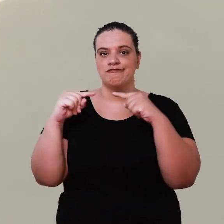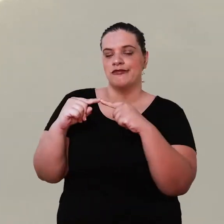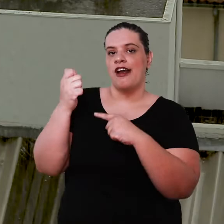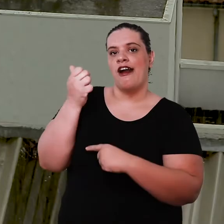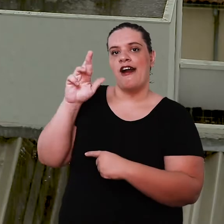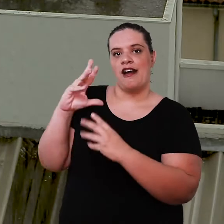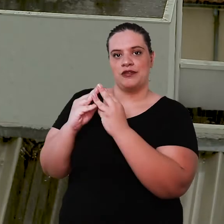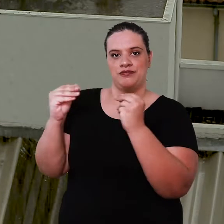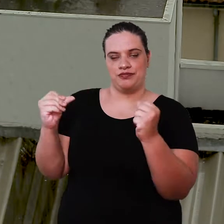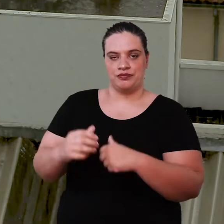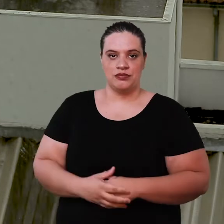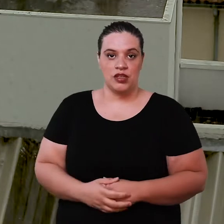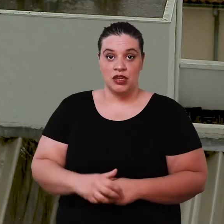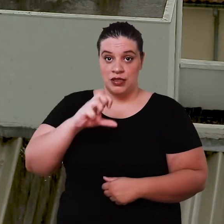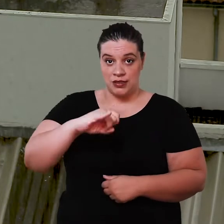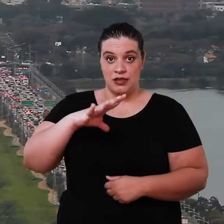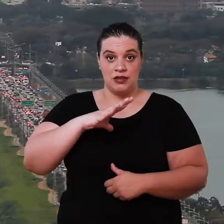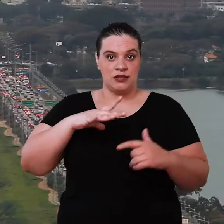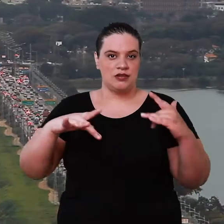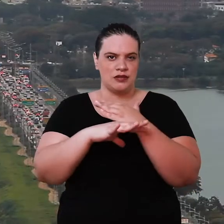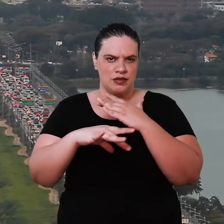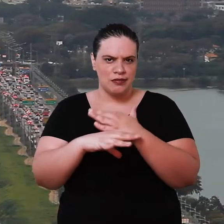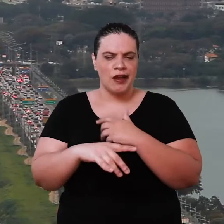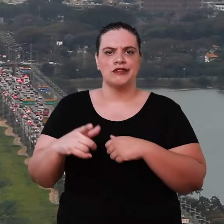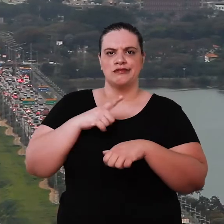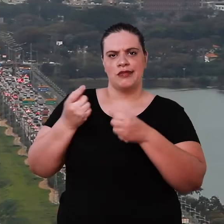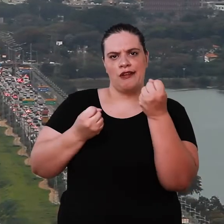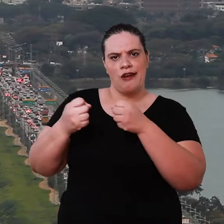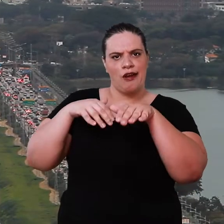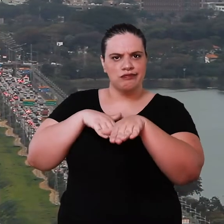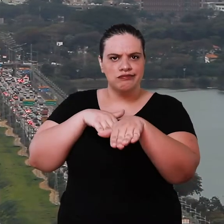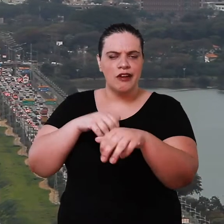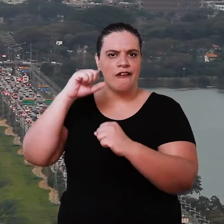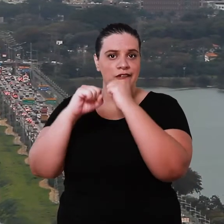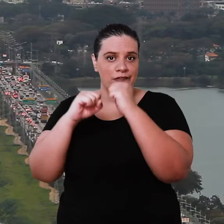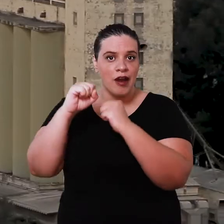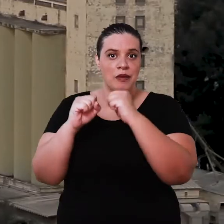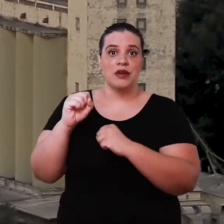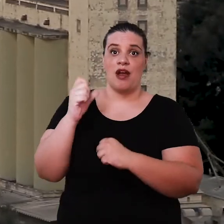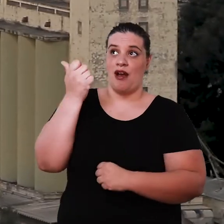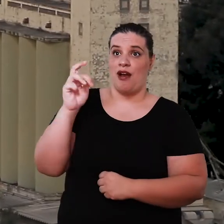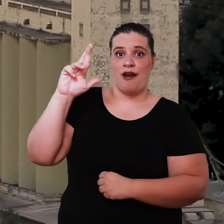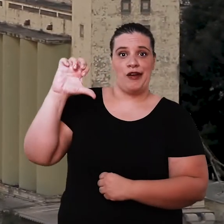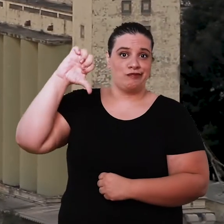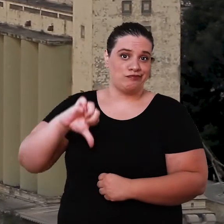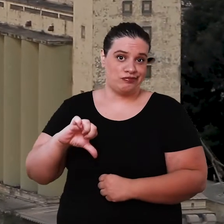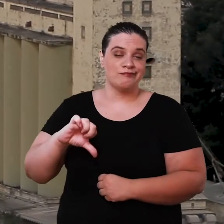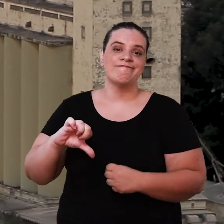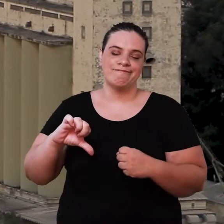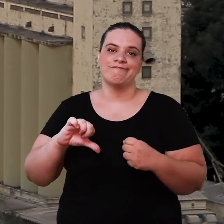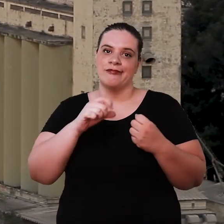Então, se você vive num centro urbano próximo a grandes vias de trânsito ou fábricas, você vai ter uma qualidade de ar pior